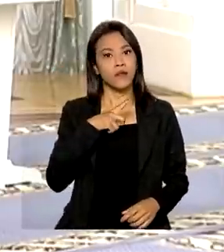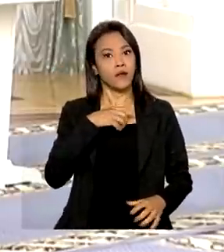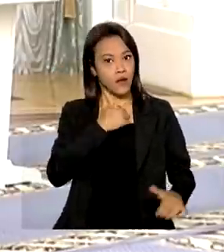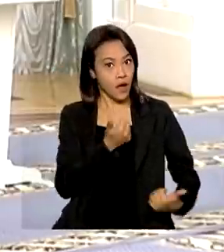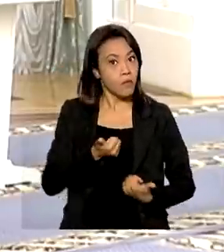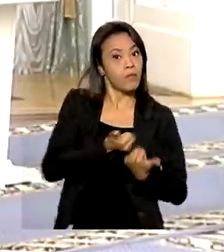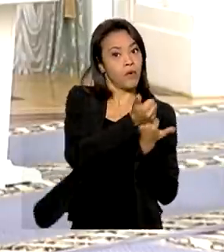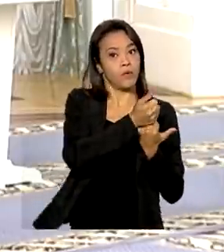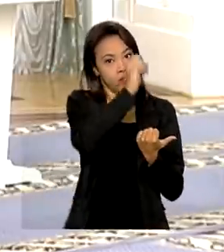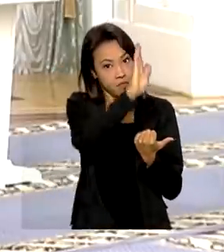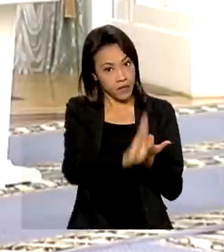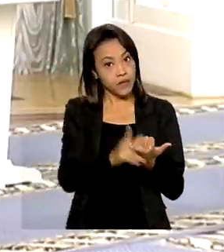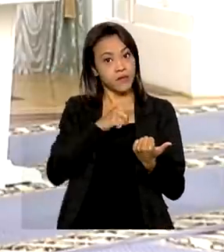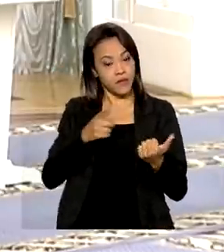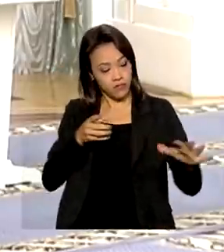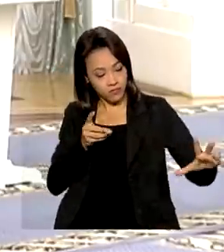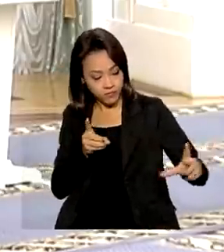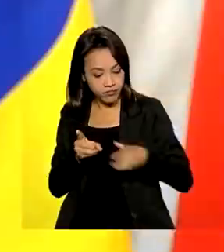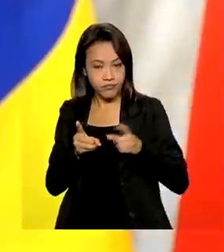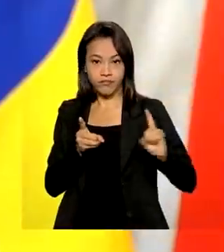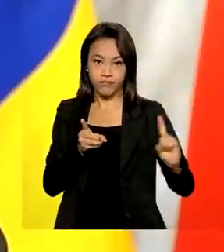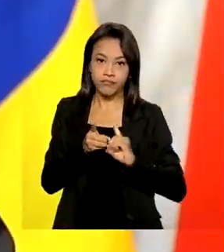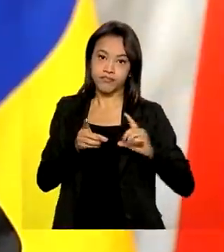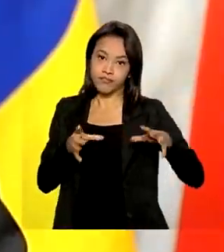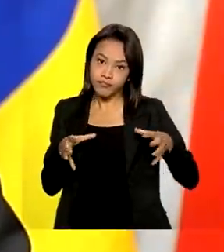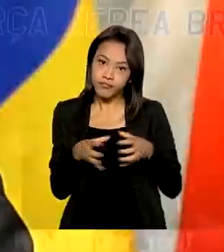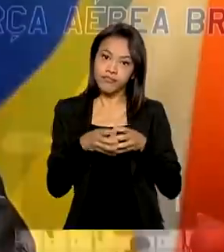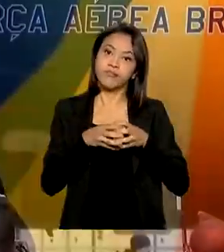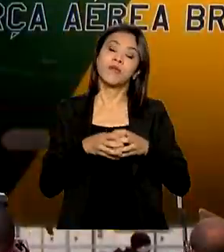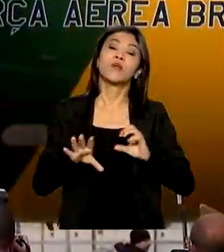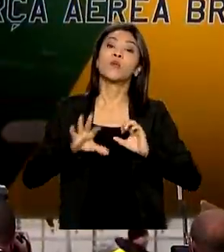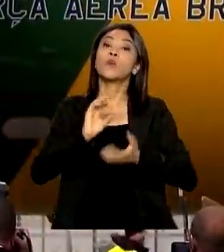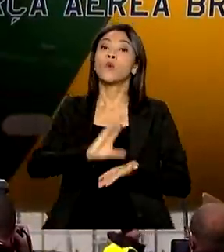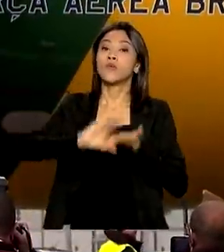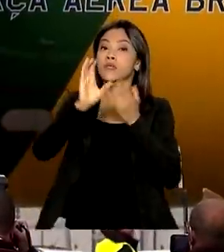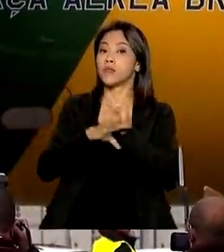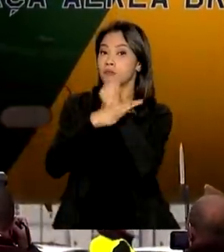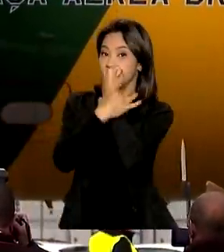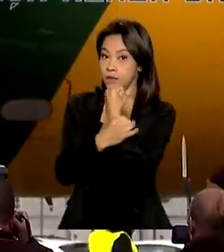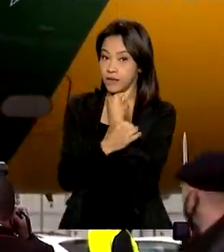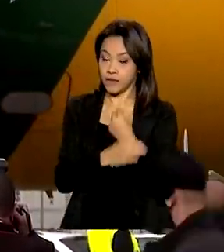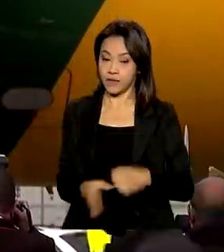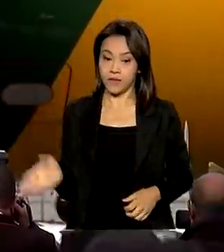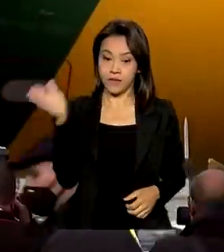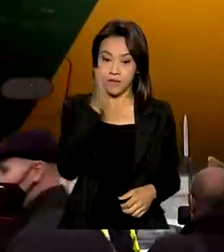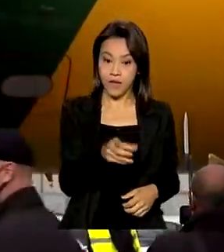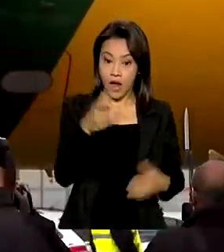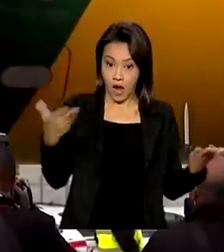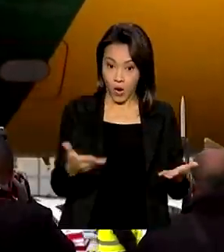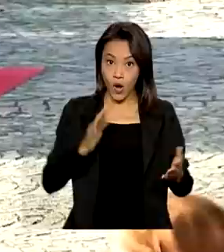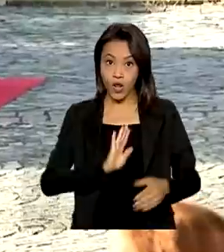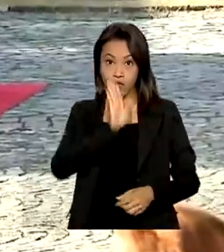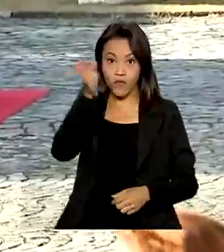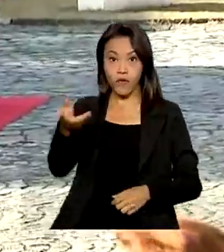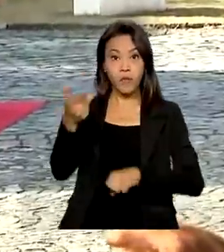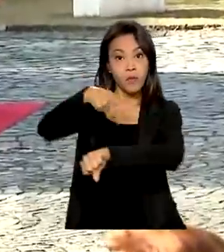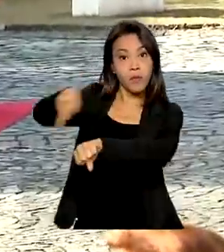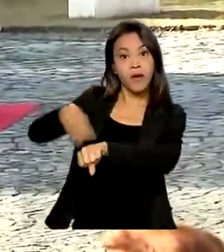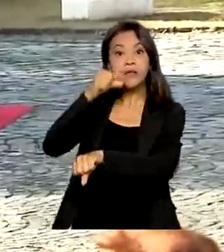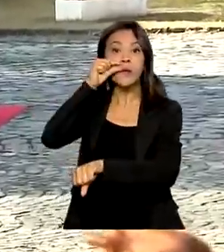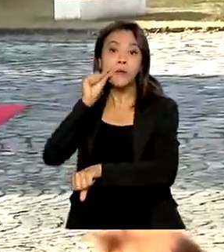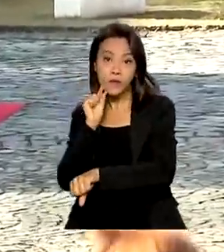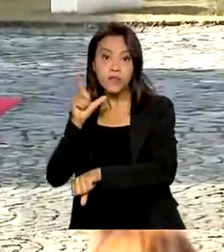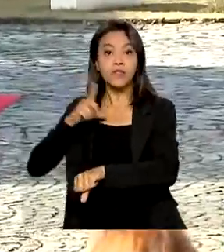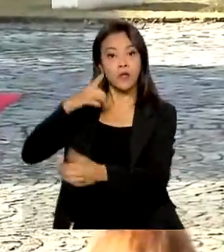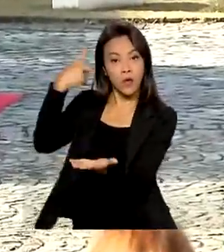o Brasil se tornar membro do Conselho de Segurança da ONU. Nesta quinta-feira, o presidente está na Hungria e já cumpre a agenda oficial